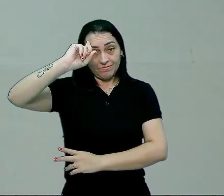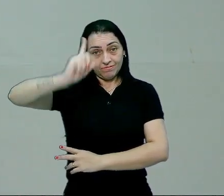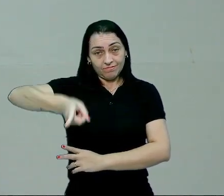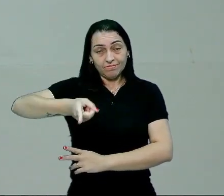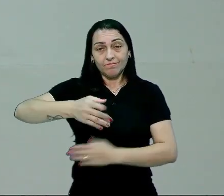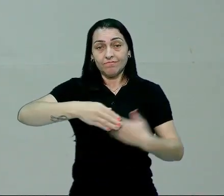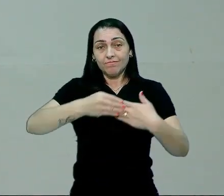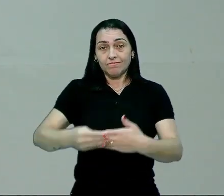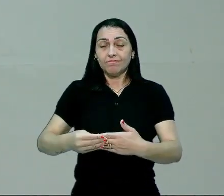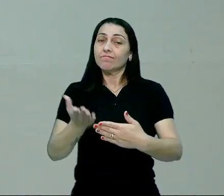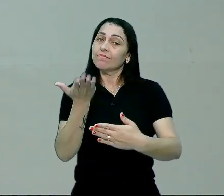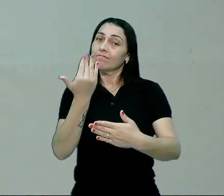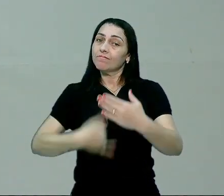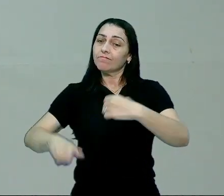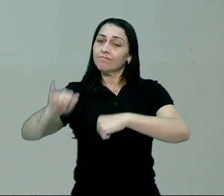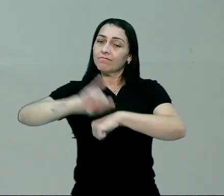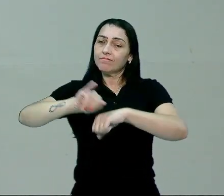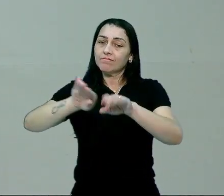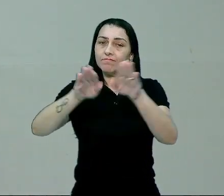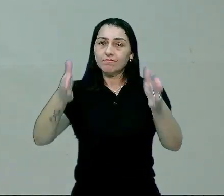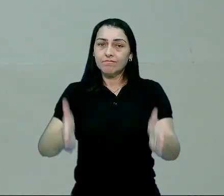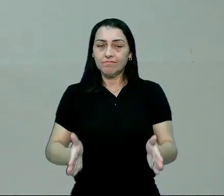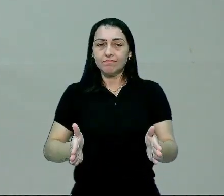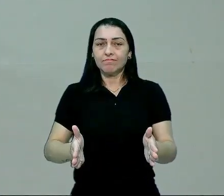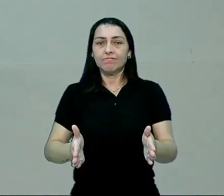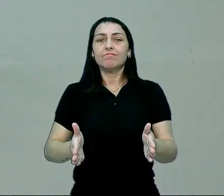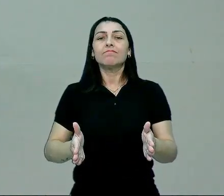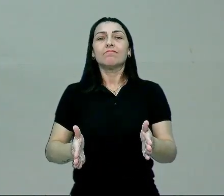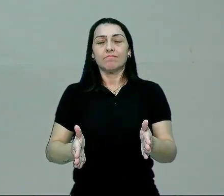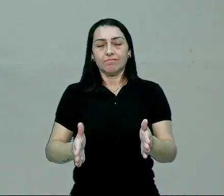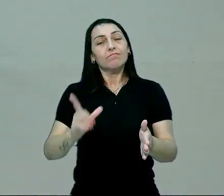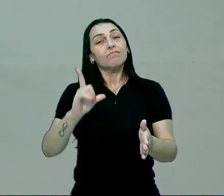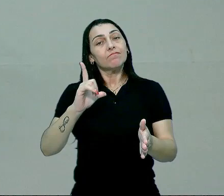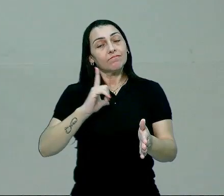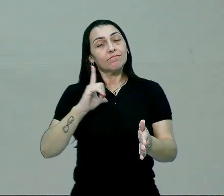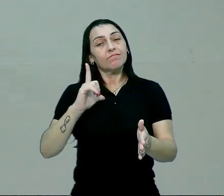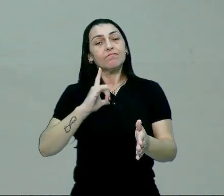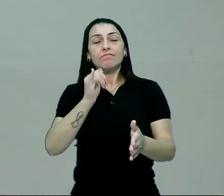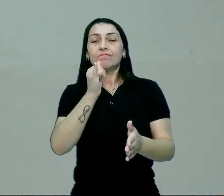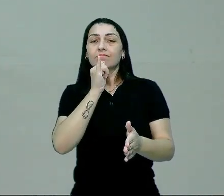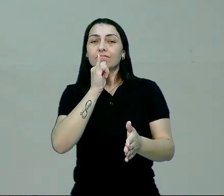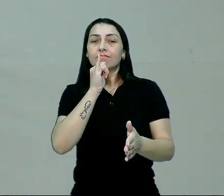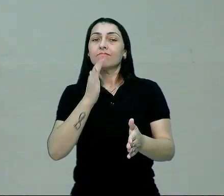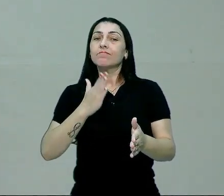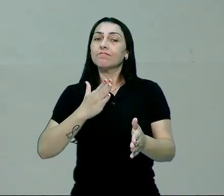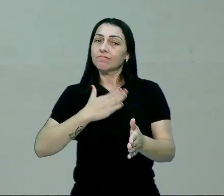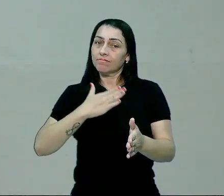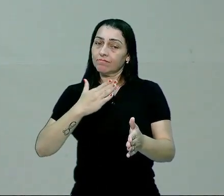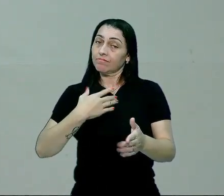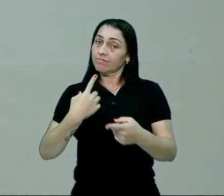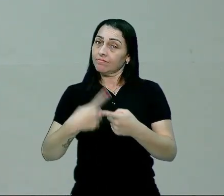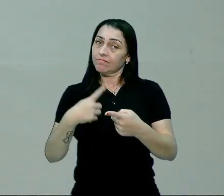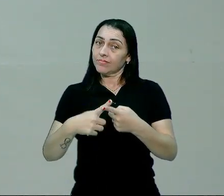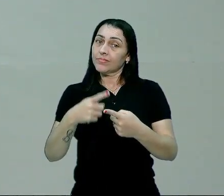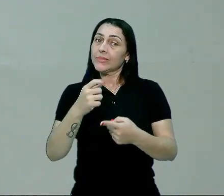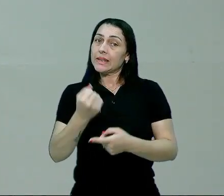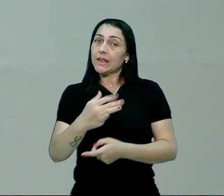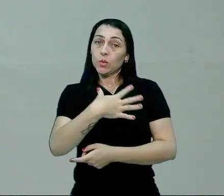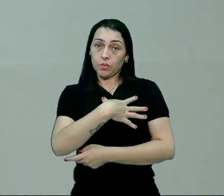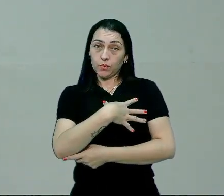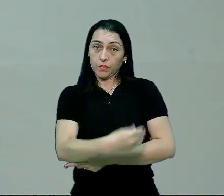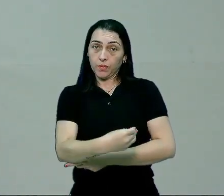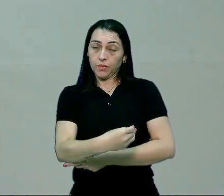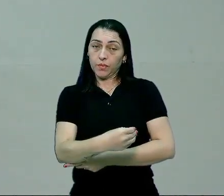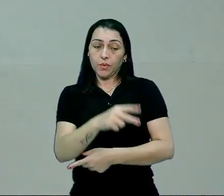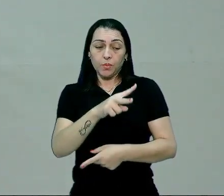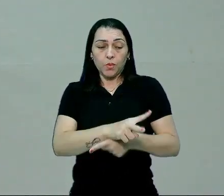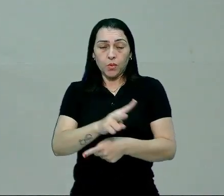o sustento, que levam o alimento pra dentro de casa, que subsistem, por exemplo, as minhas condições de existência se eu sou um filho